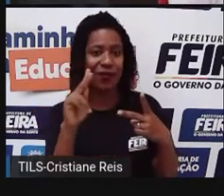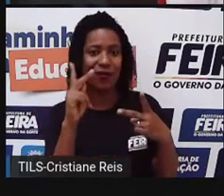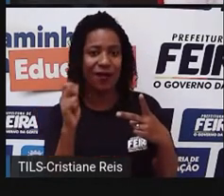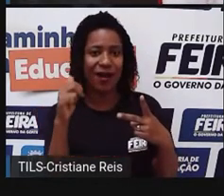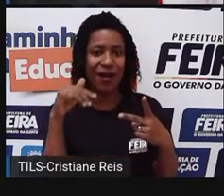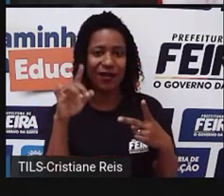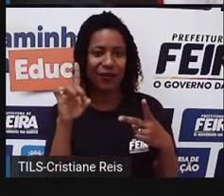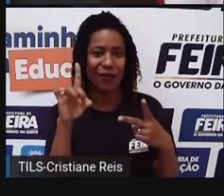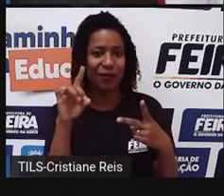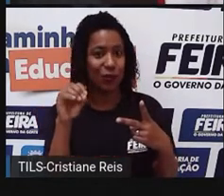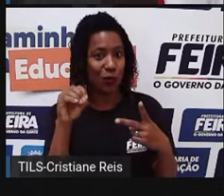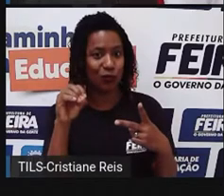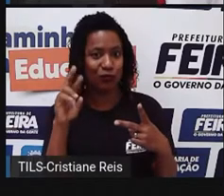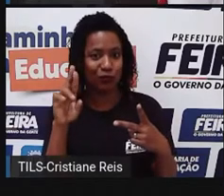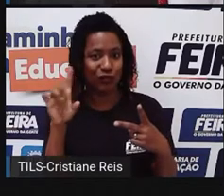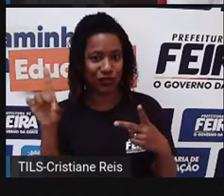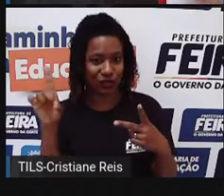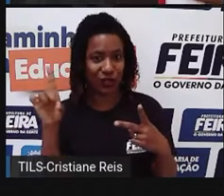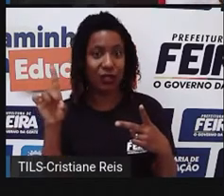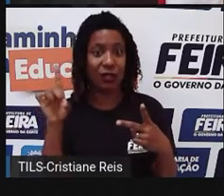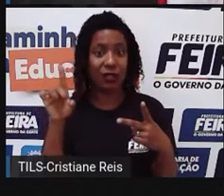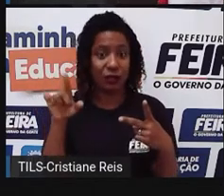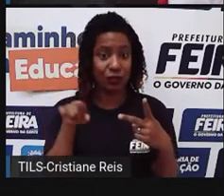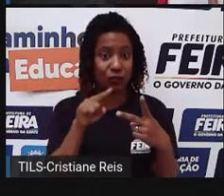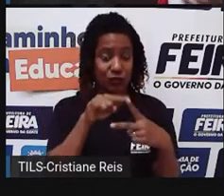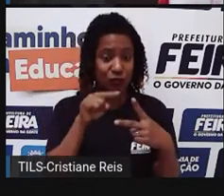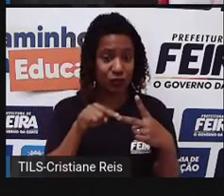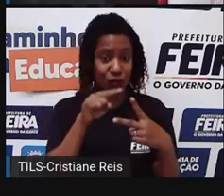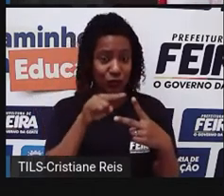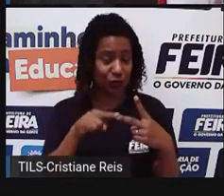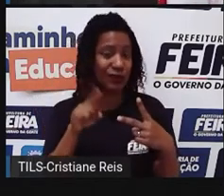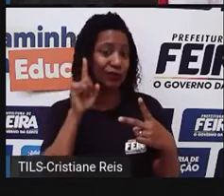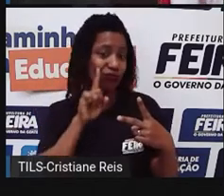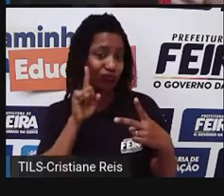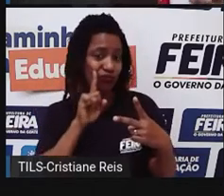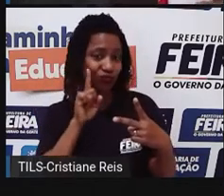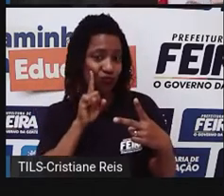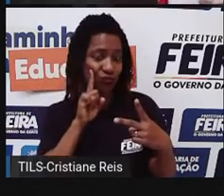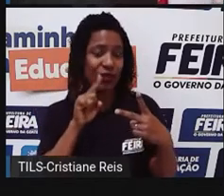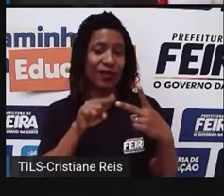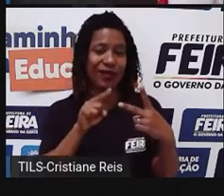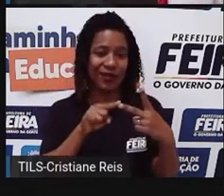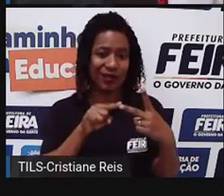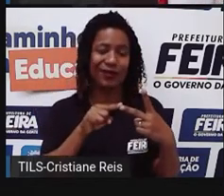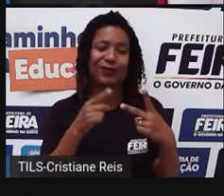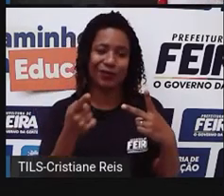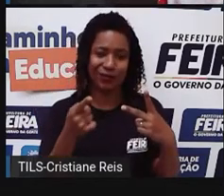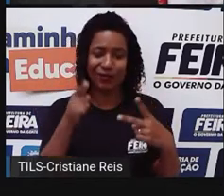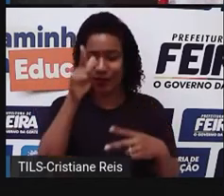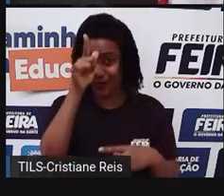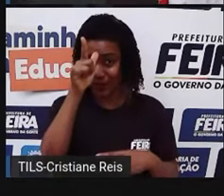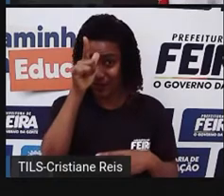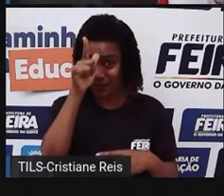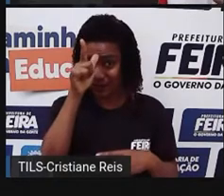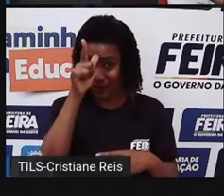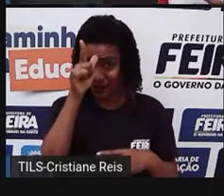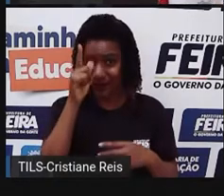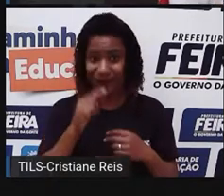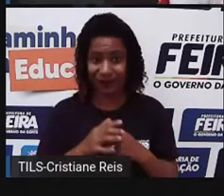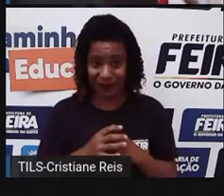delinearam a geopolítica clássica. Então, é essa que a gente conhece hoje, né, como é que esses países se